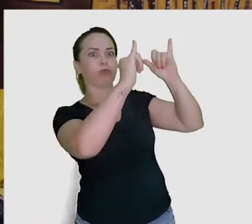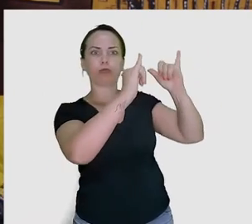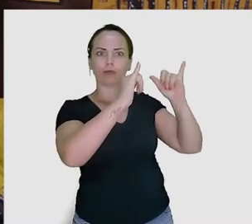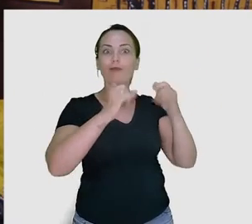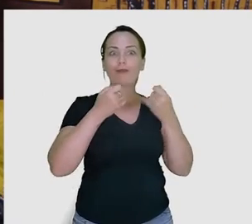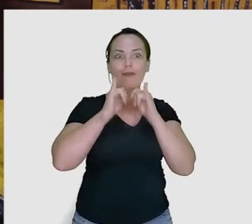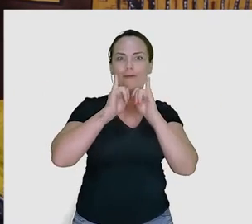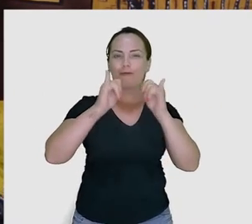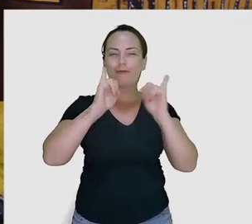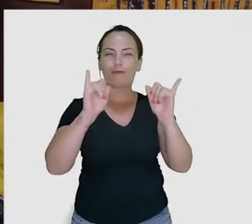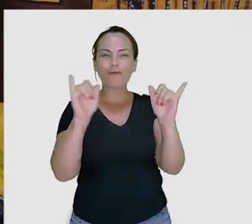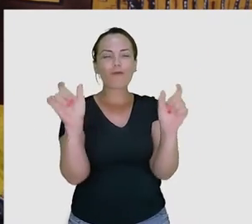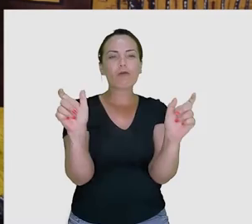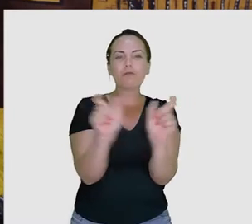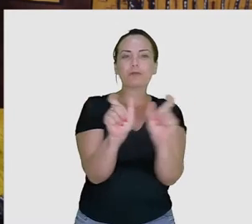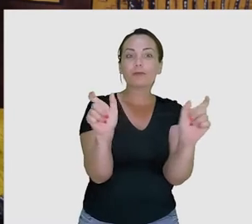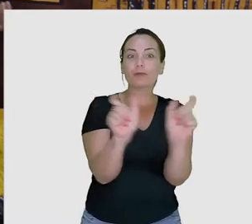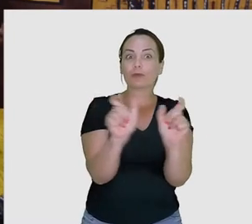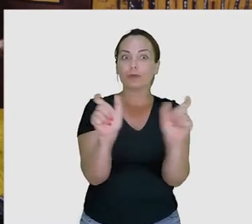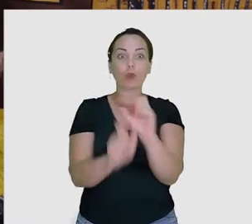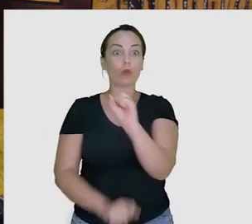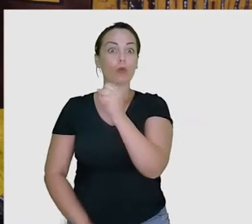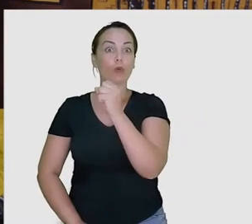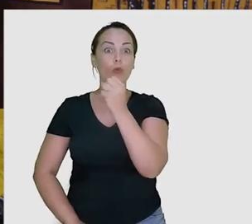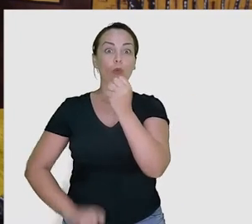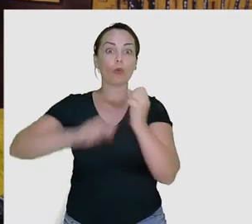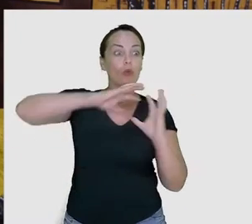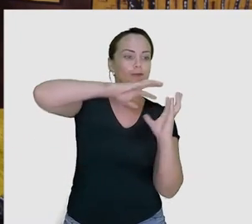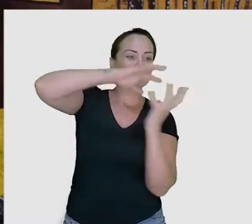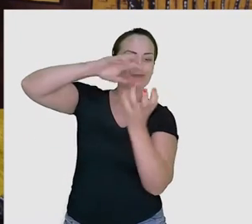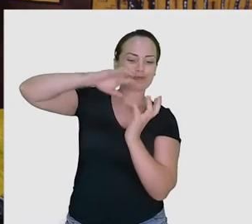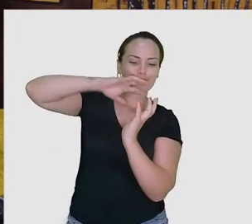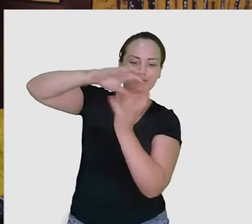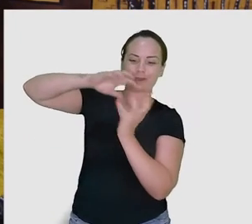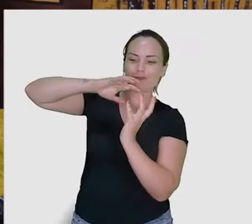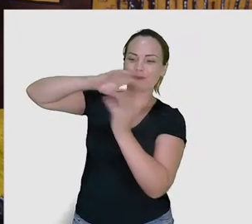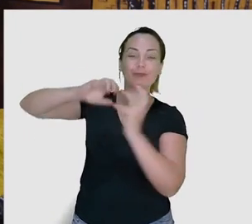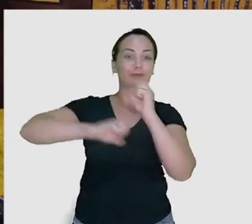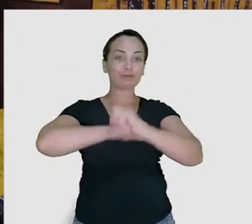Versos rimados com os oito planetas do sistema solar.